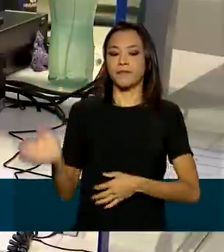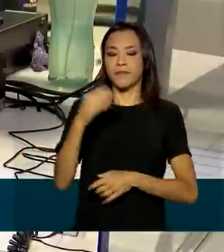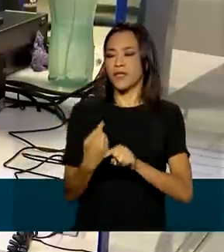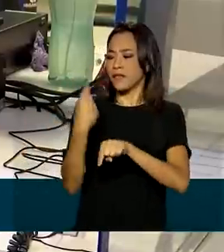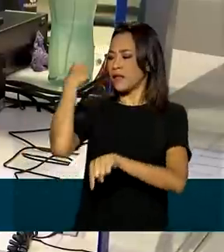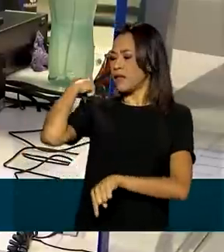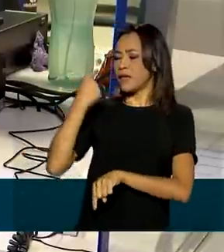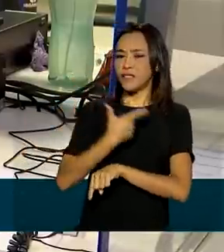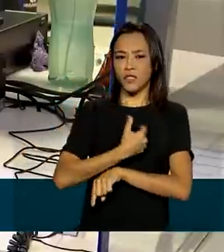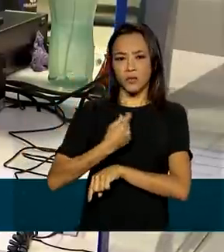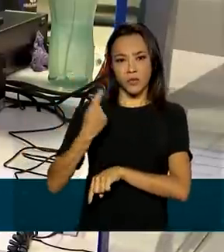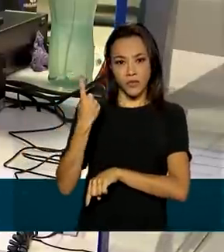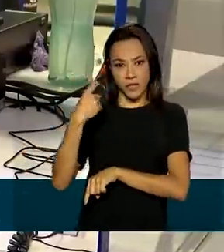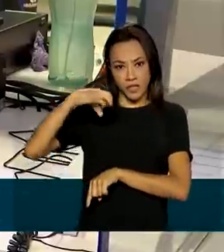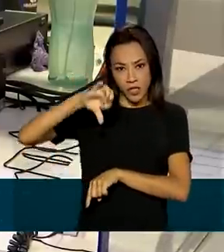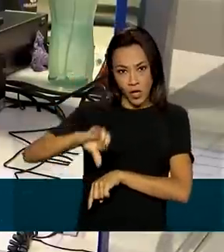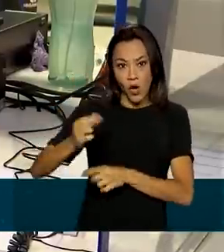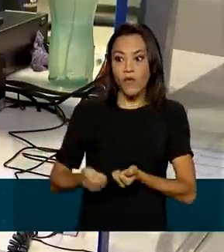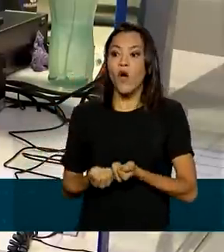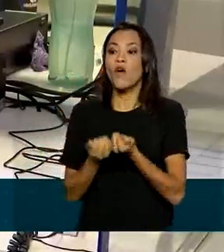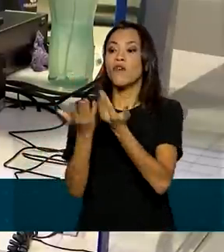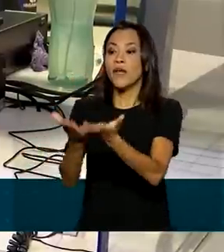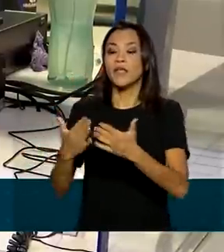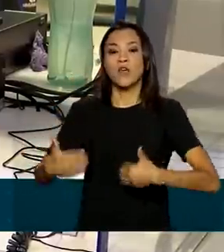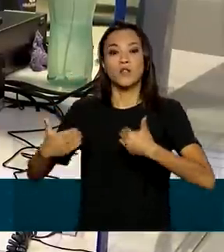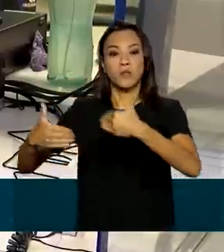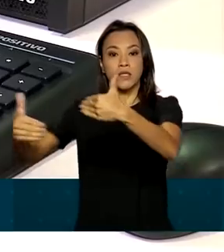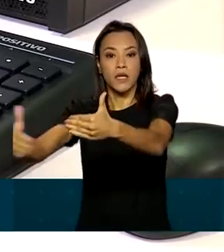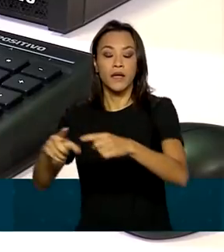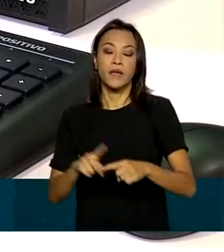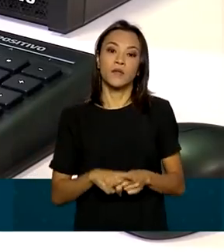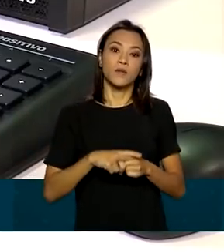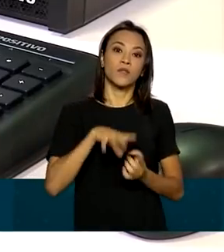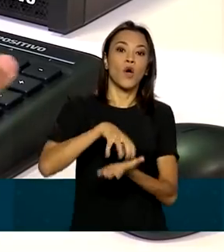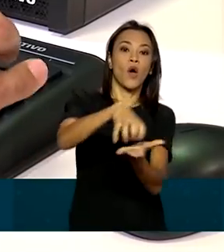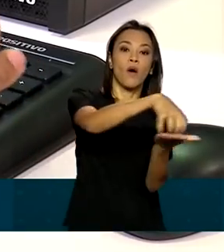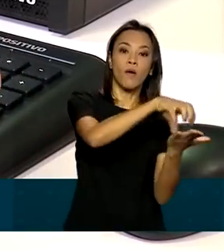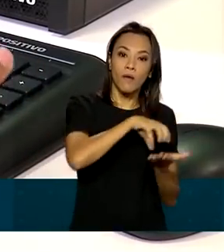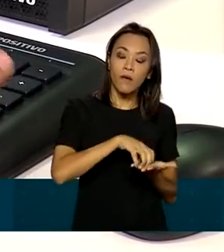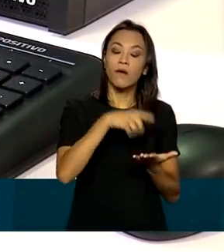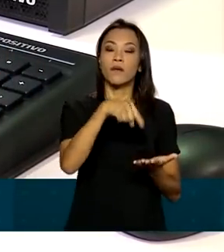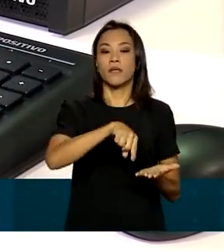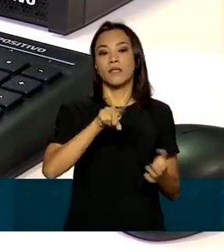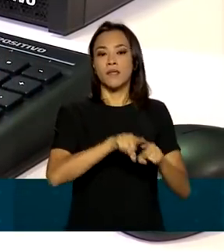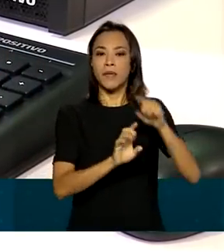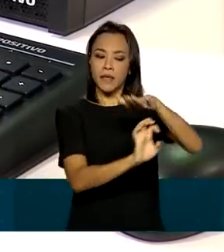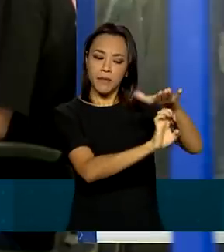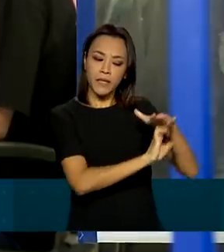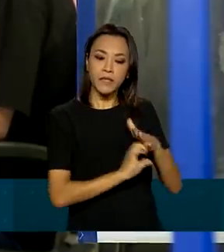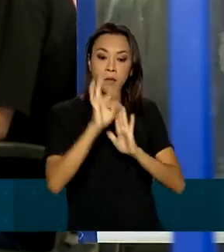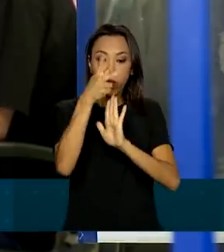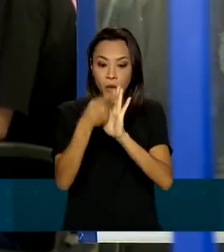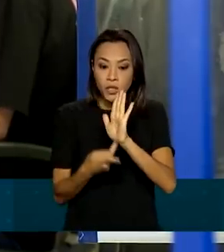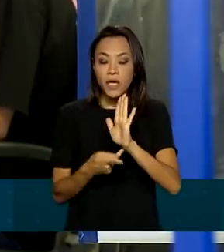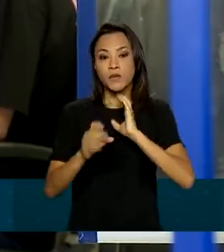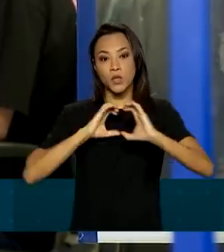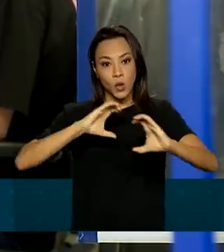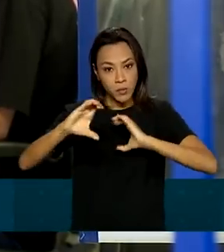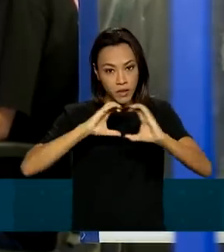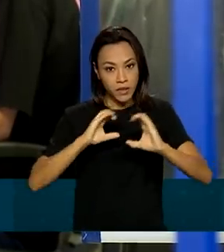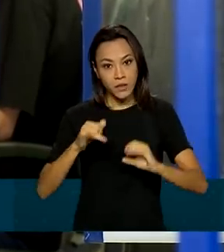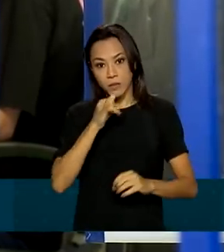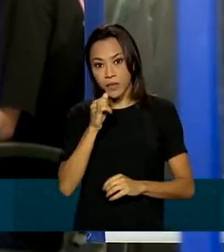a EBC oferece aos ministérios, órgãos e empresas públicas projetos especiais de comunicação, como vídeos